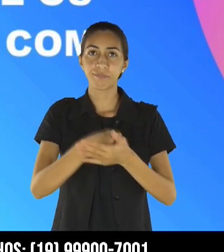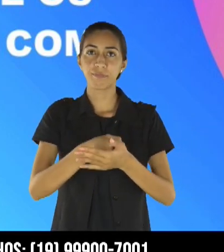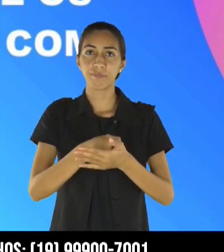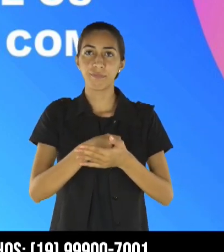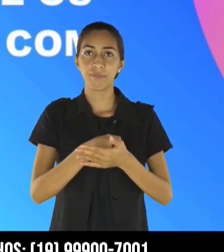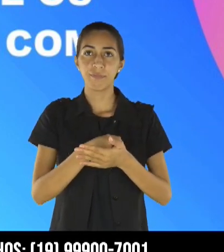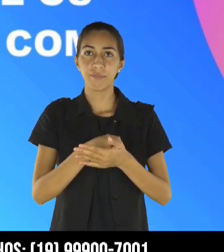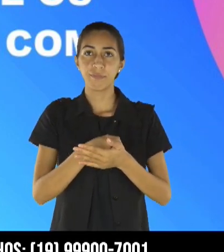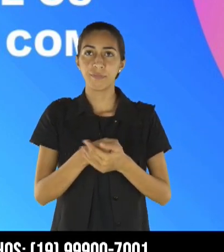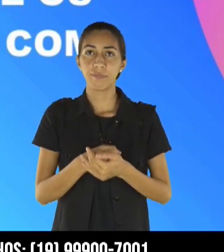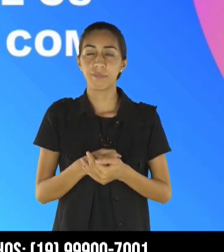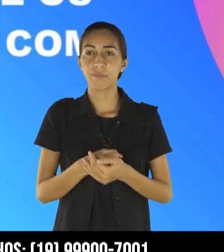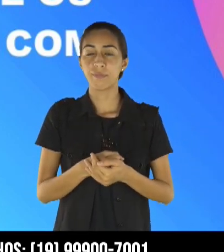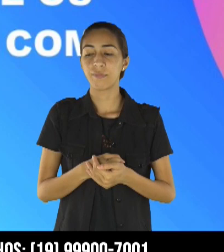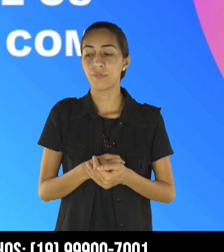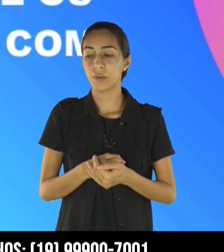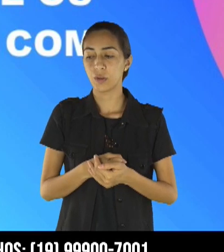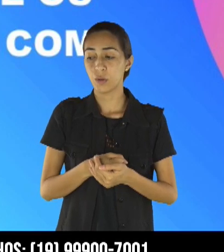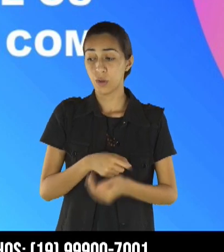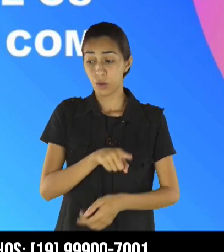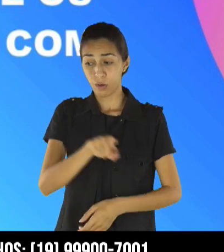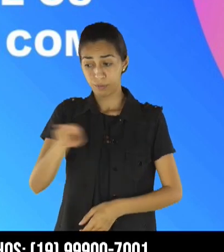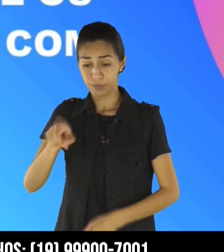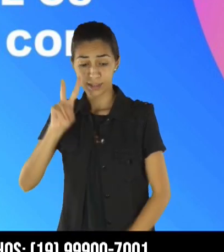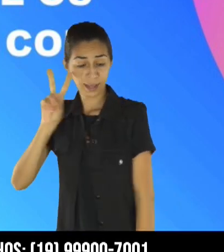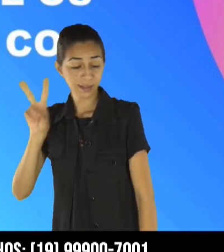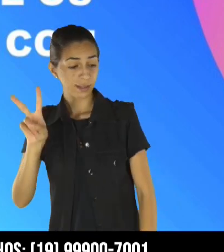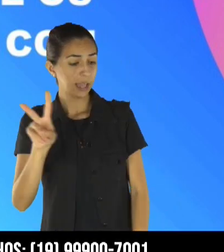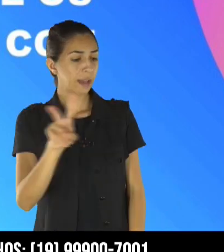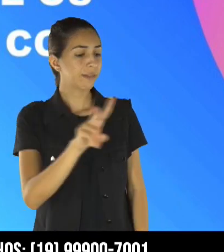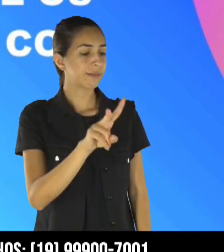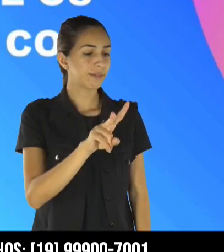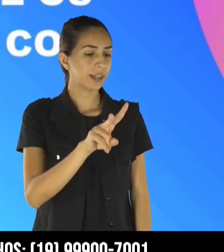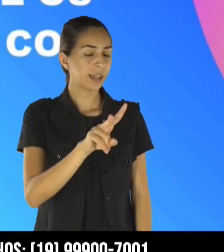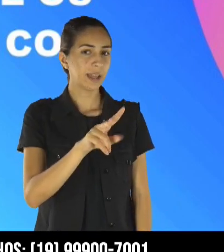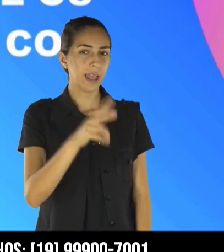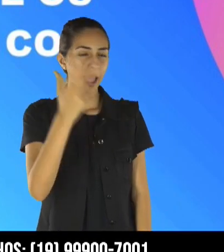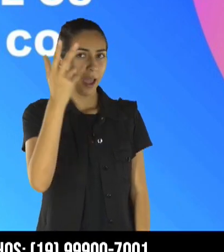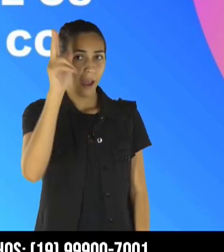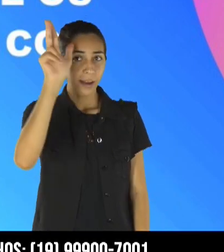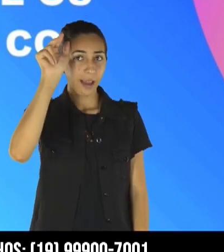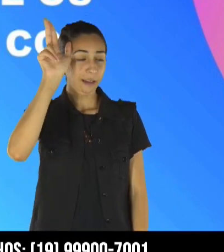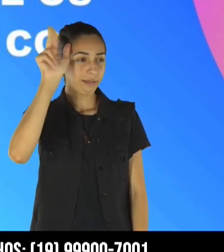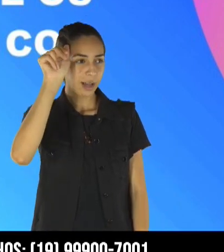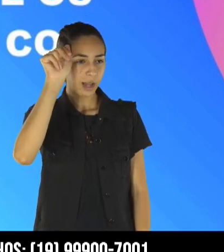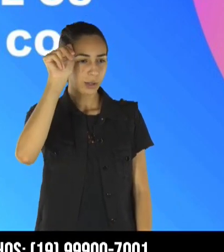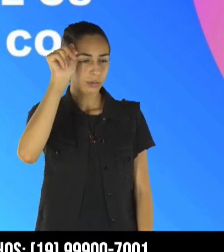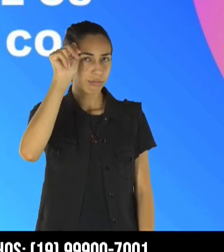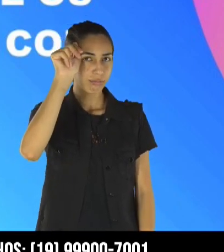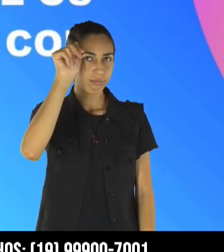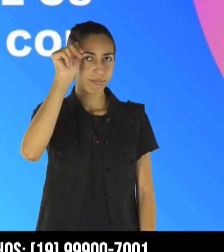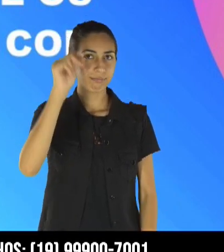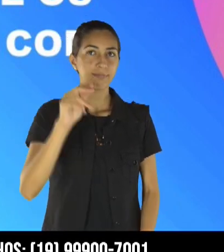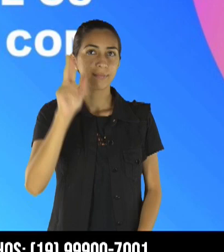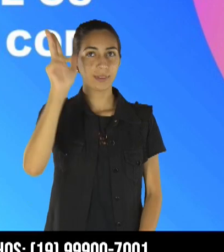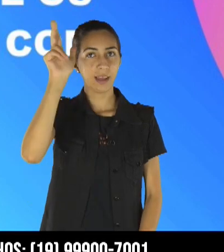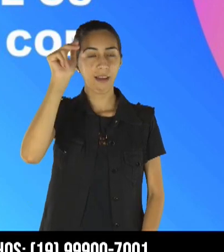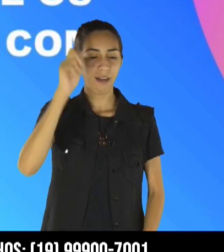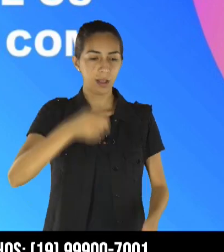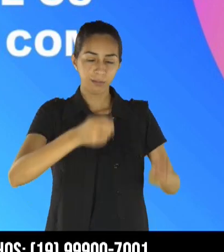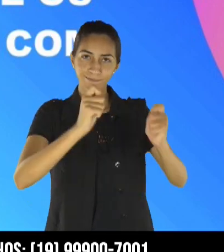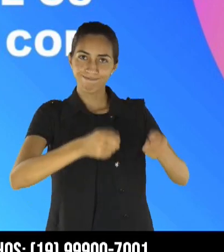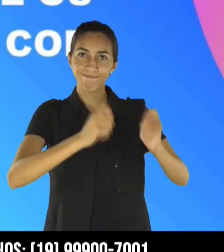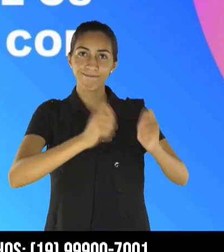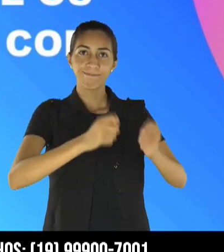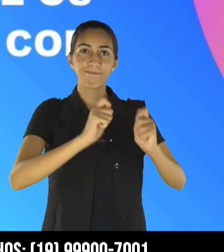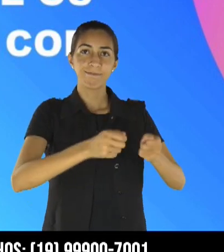vivendo, e virem cavalos e carros e um exército maior que o seu, e um problema maior que o seu, e uma